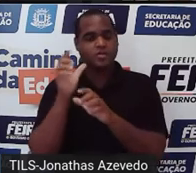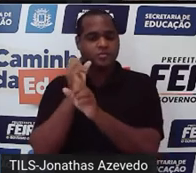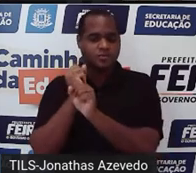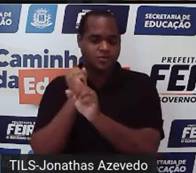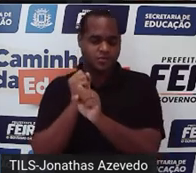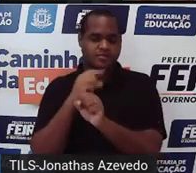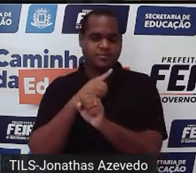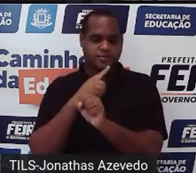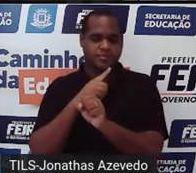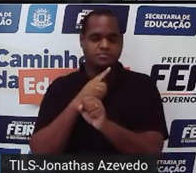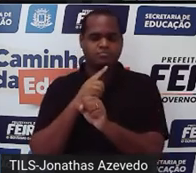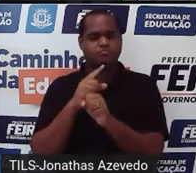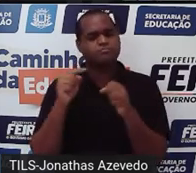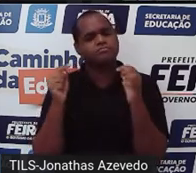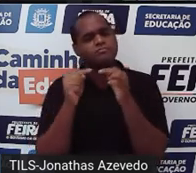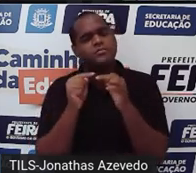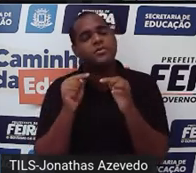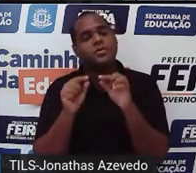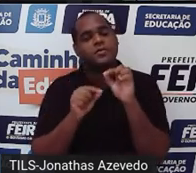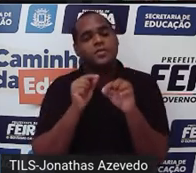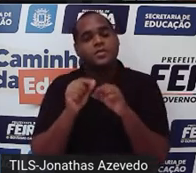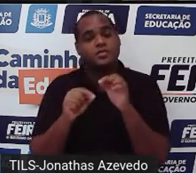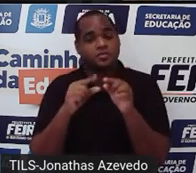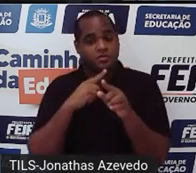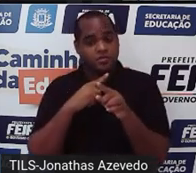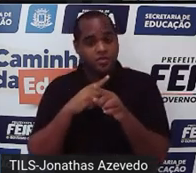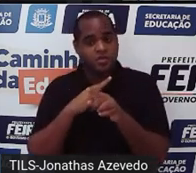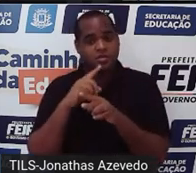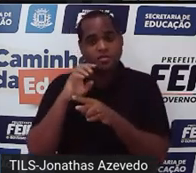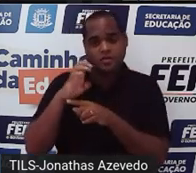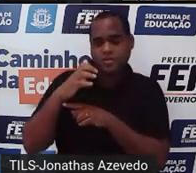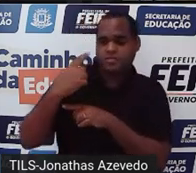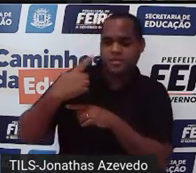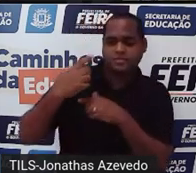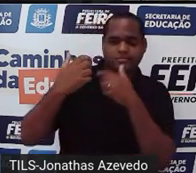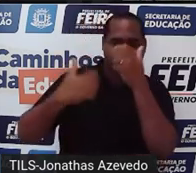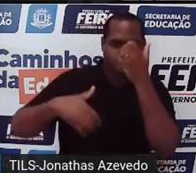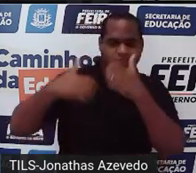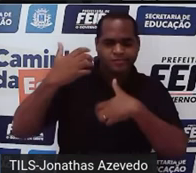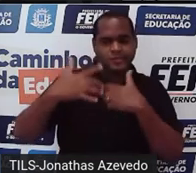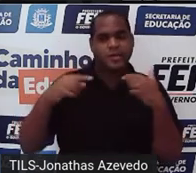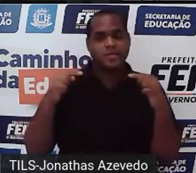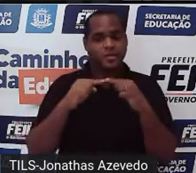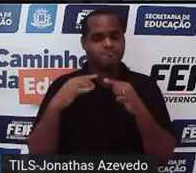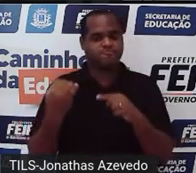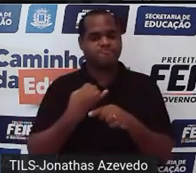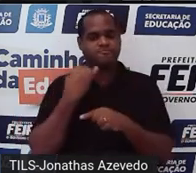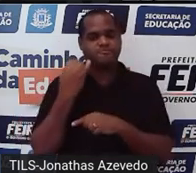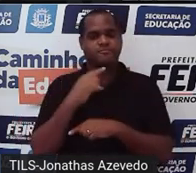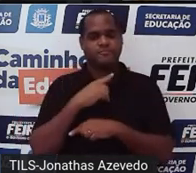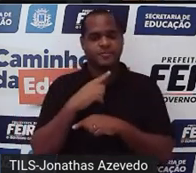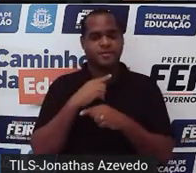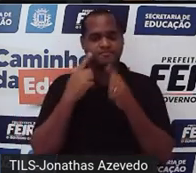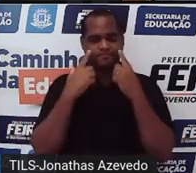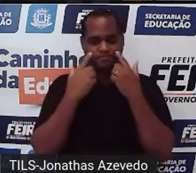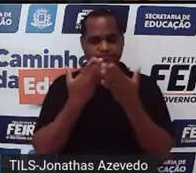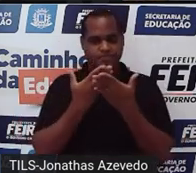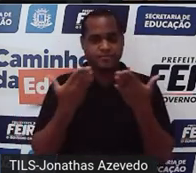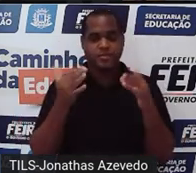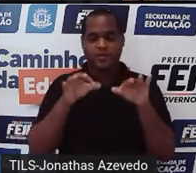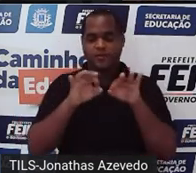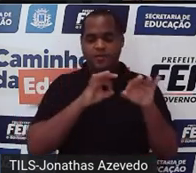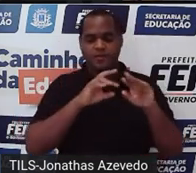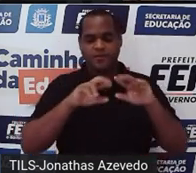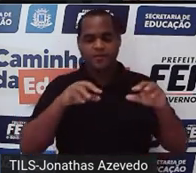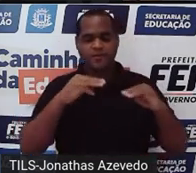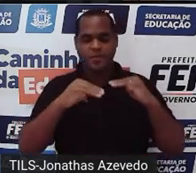nesse caso quando a gente tiver essas equações equivalentes acontece um negócio interessante olha só mas eu vou resolver pelo